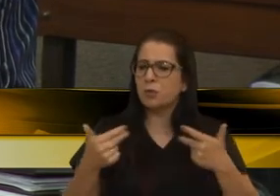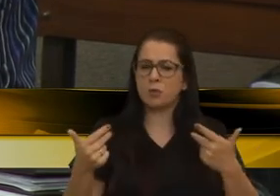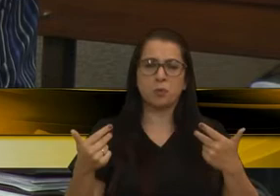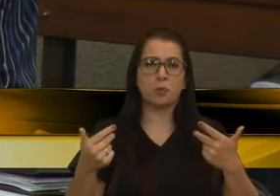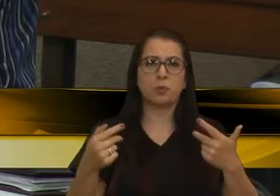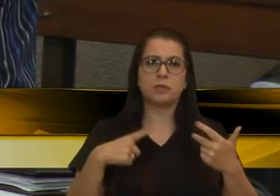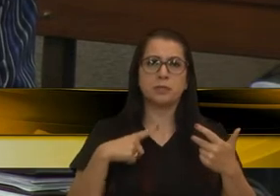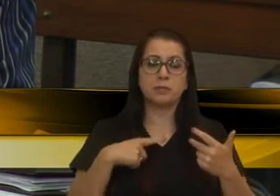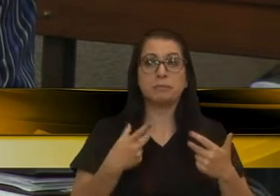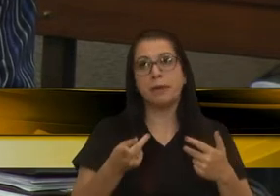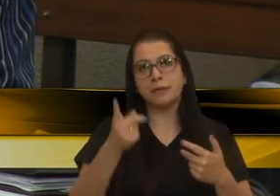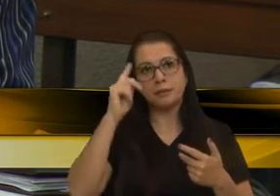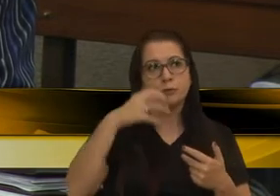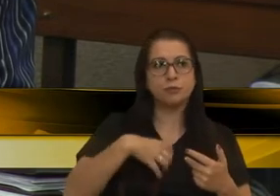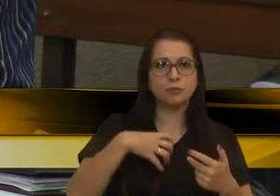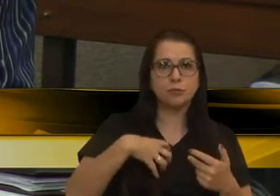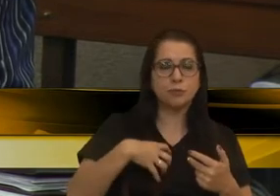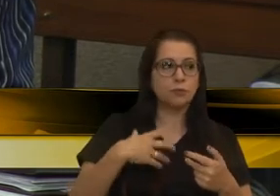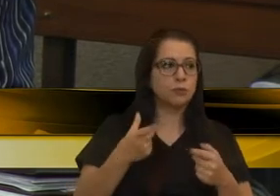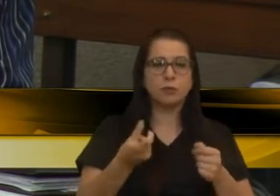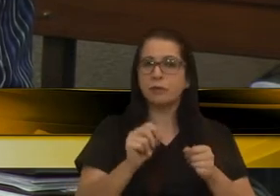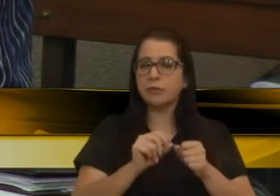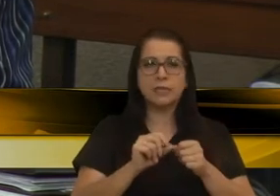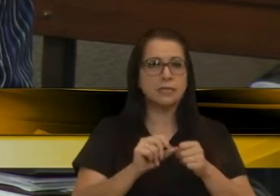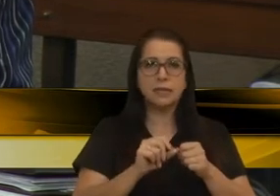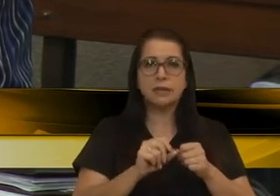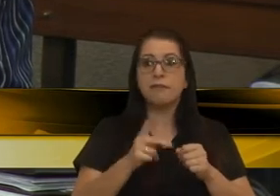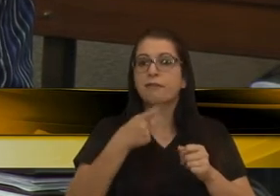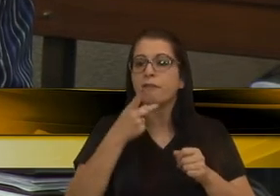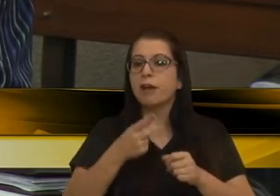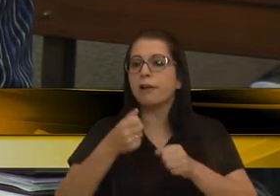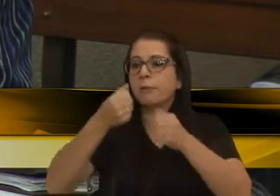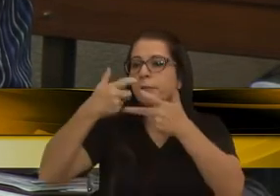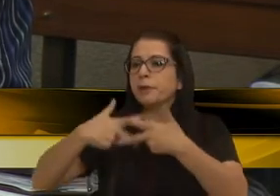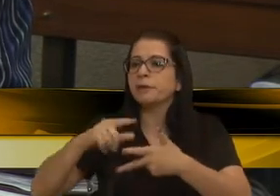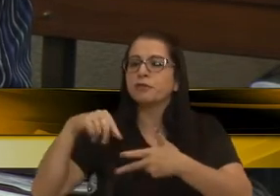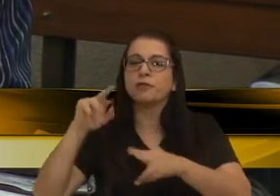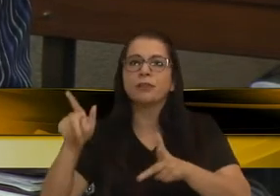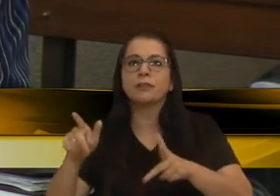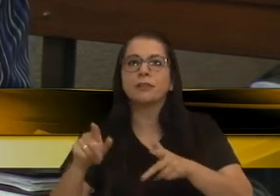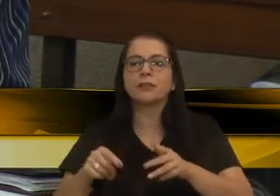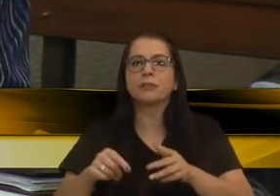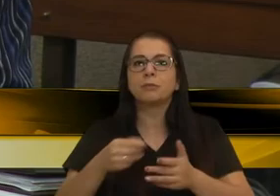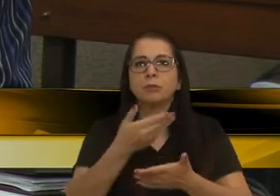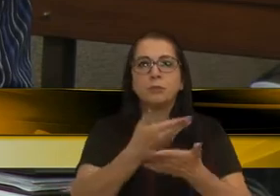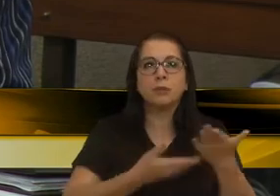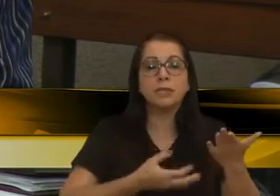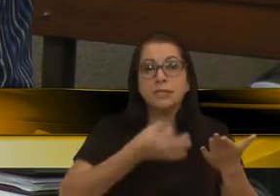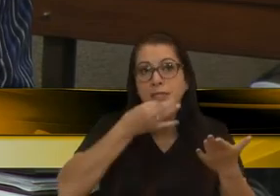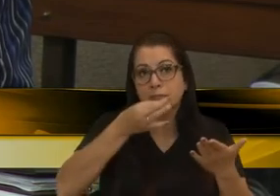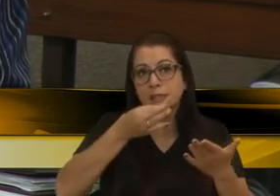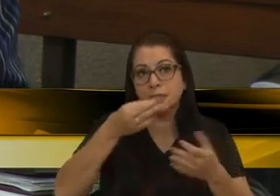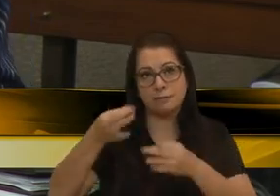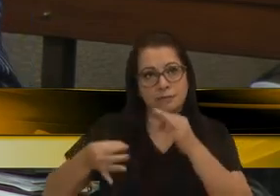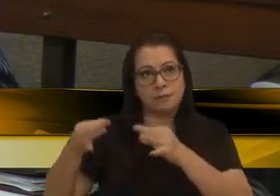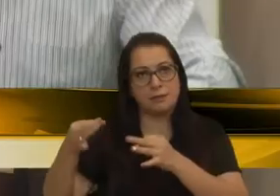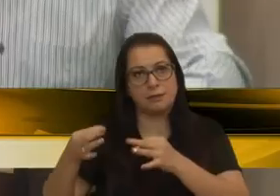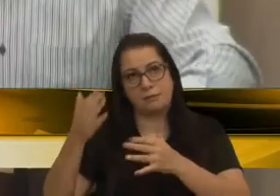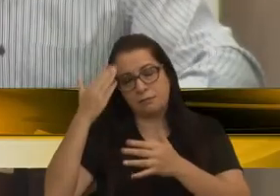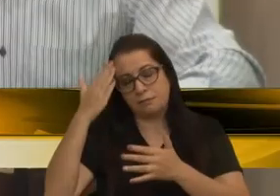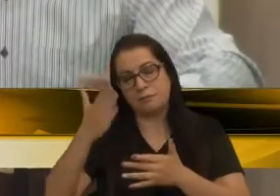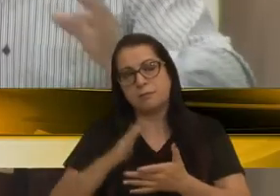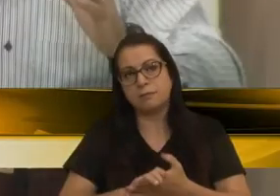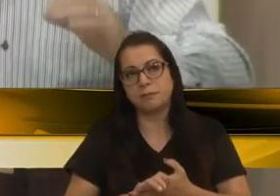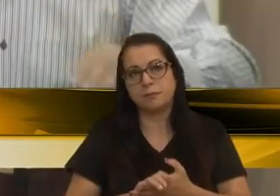coisa, se dá um jeito. Quando não se quer fazer, se arruma uma desculpa. E essa desculpa pode ser um parecer jurídico. Obrigado pela parte.